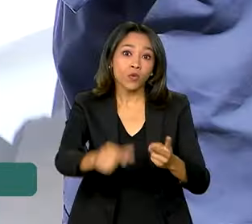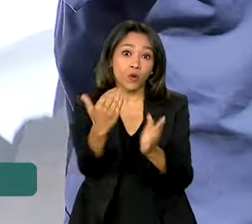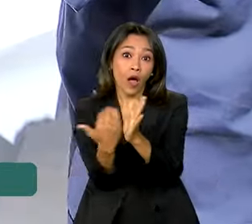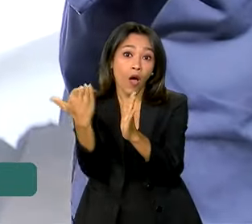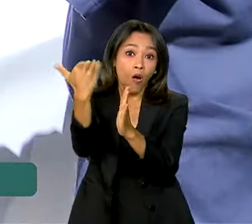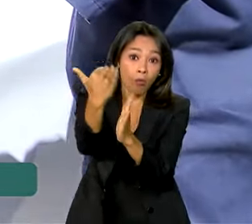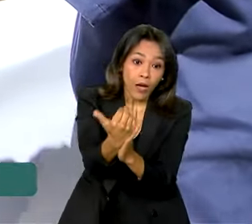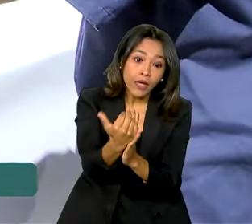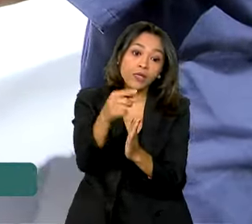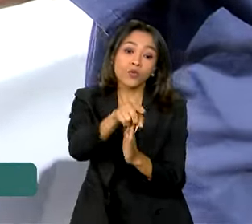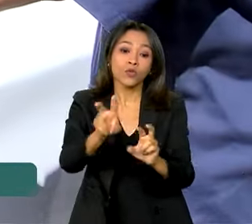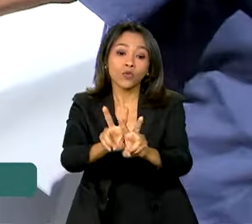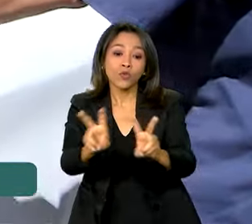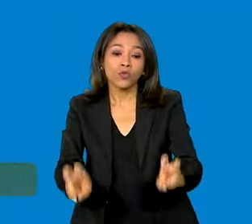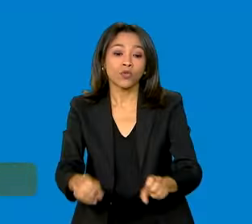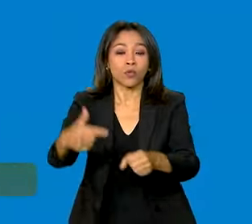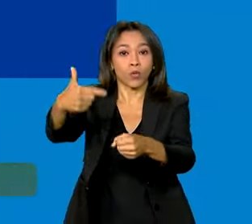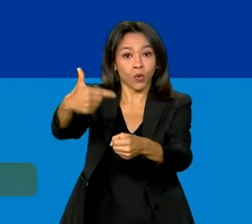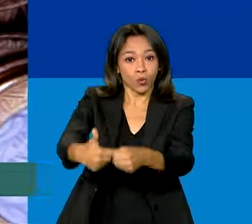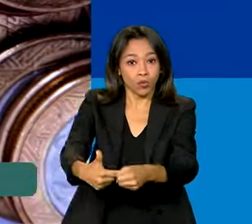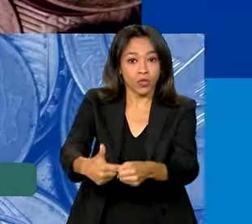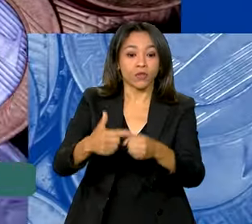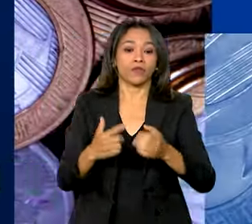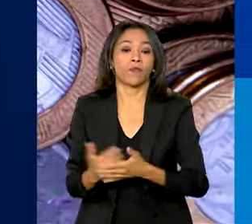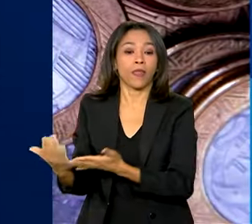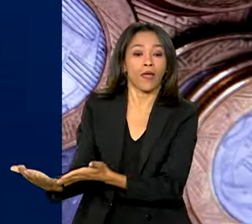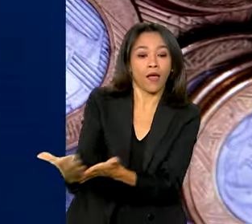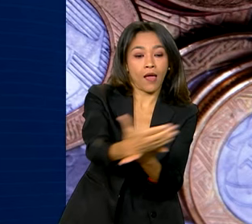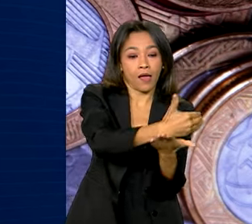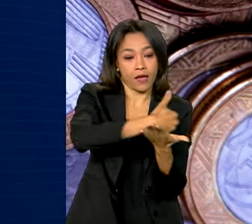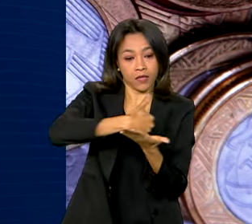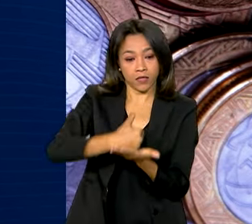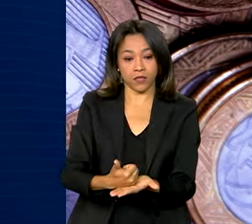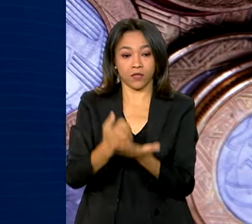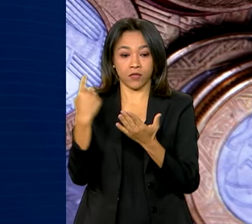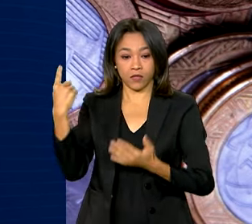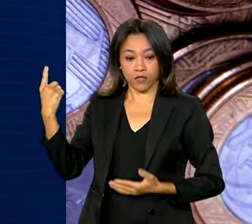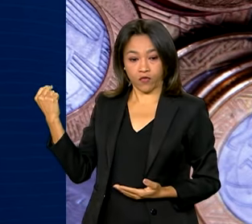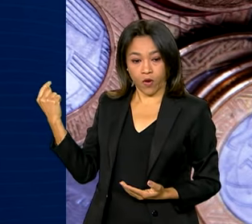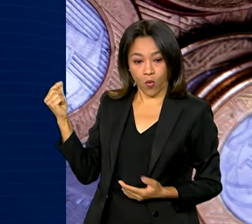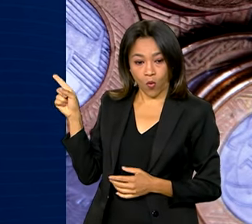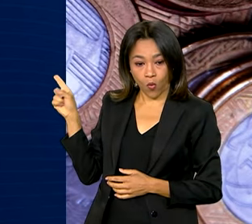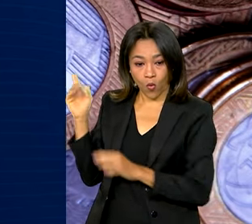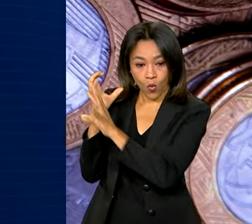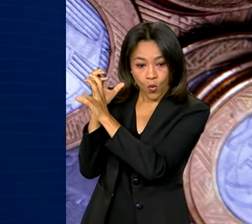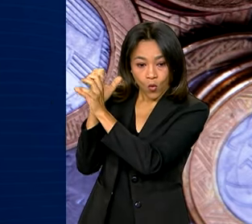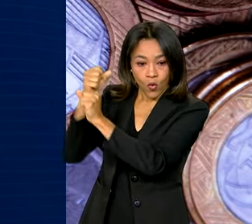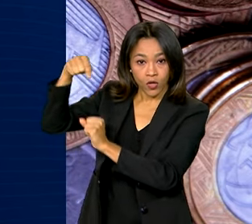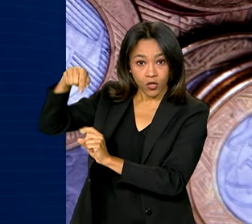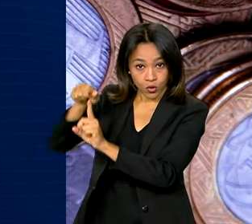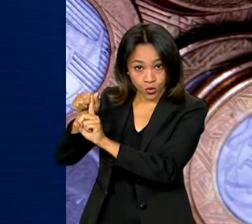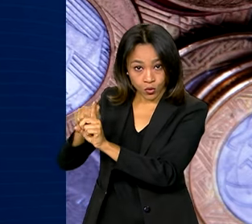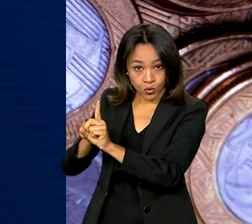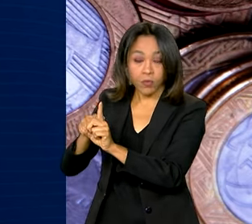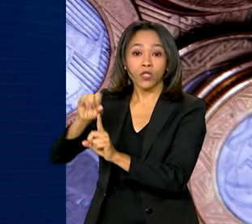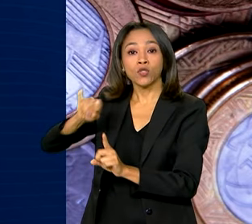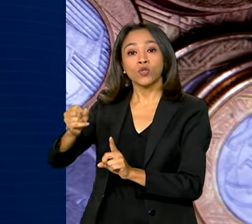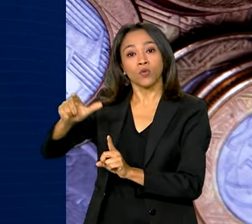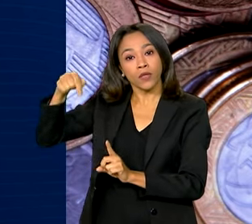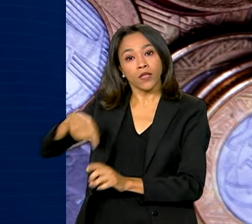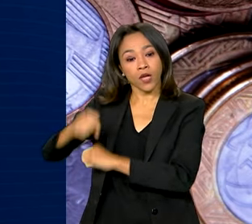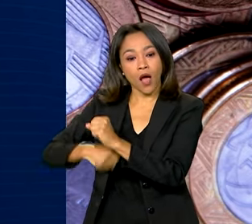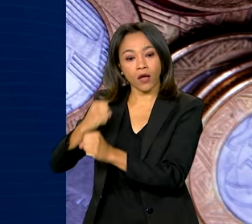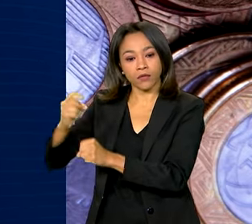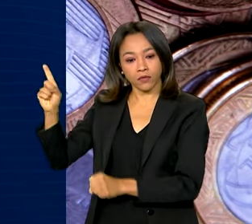tributos sobre combustíveis. A arrecadação de R$ 231 bilhões em julho deste ano revela um